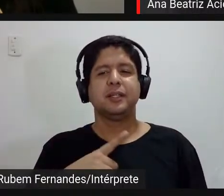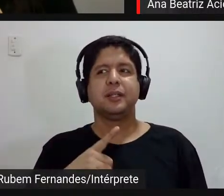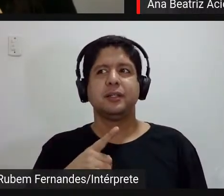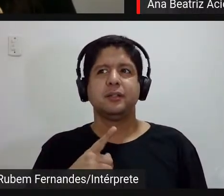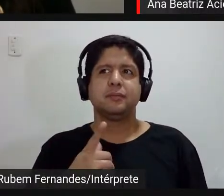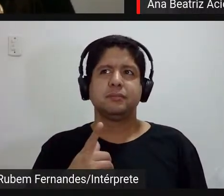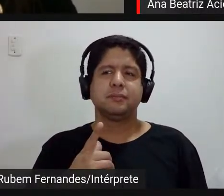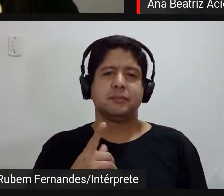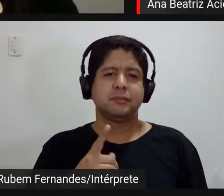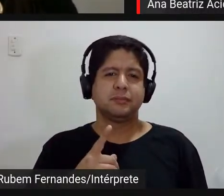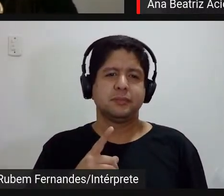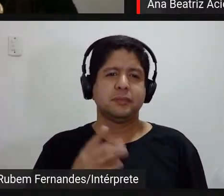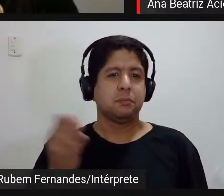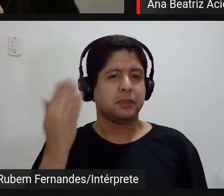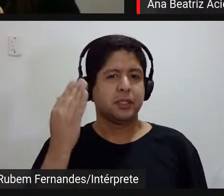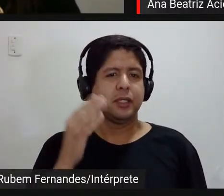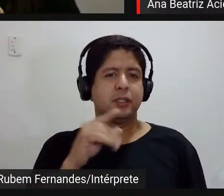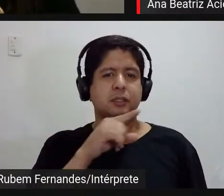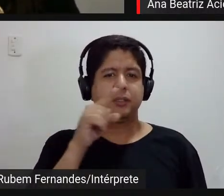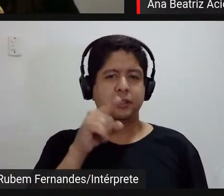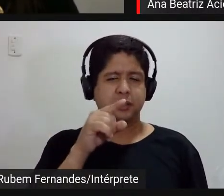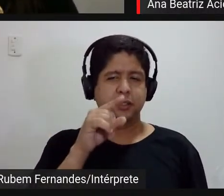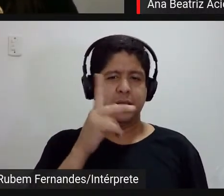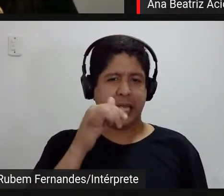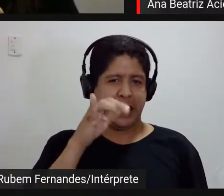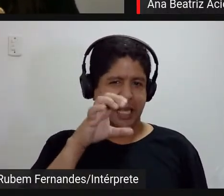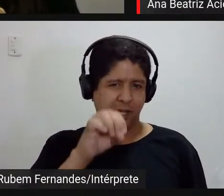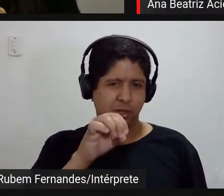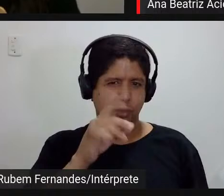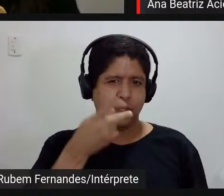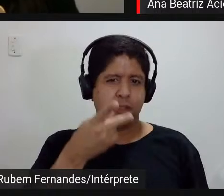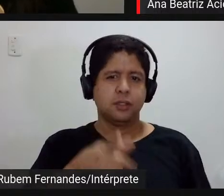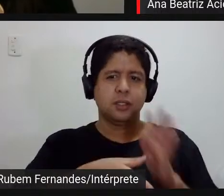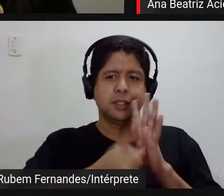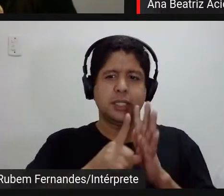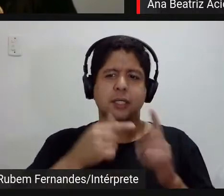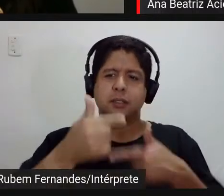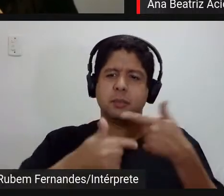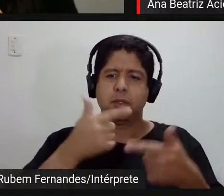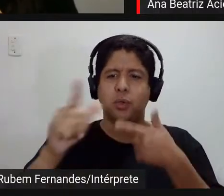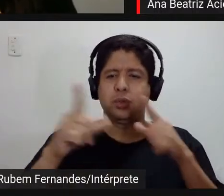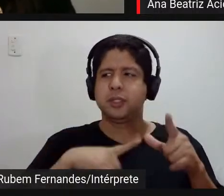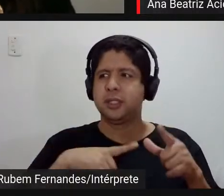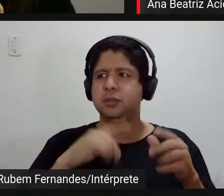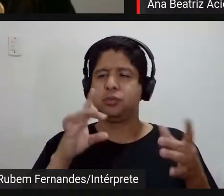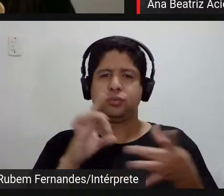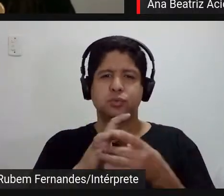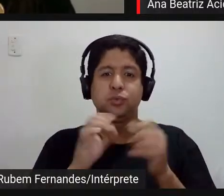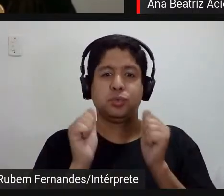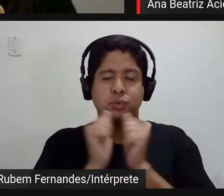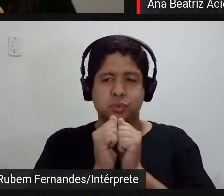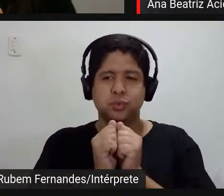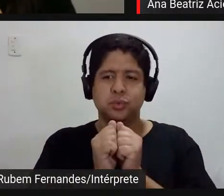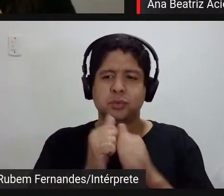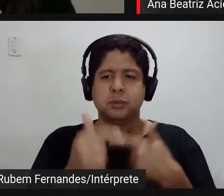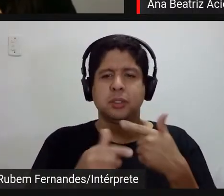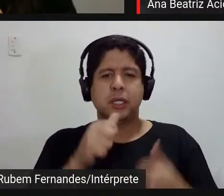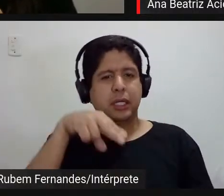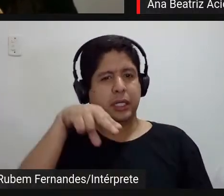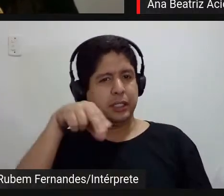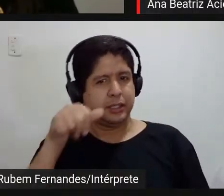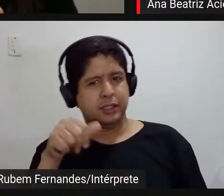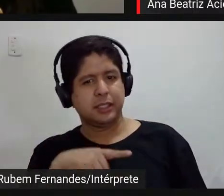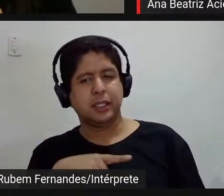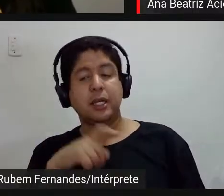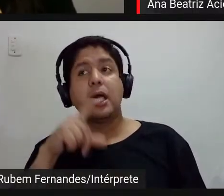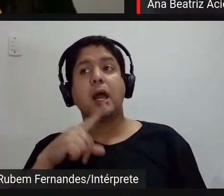do Hélio de Siga com a poética dele com os trabalhos que vieram depois talvez também com certeza com o trabalho da Ana que é a ideia de